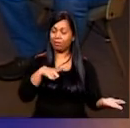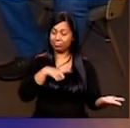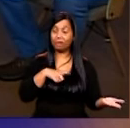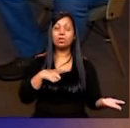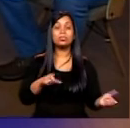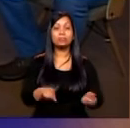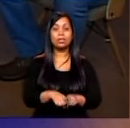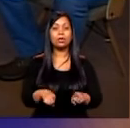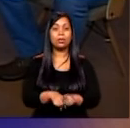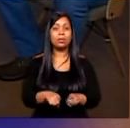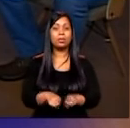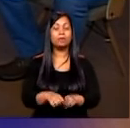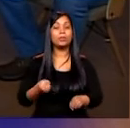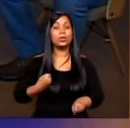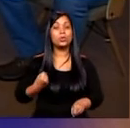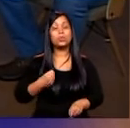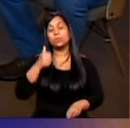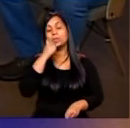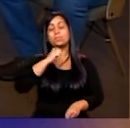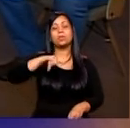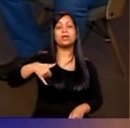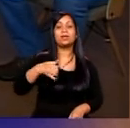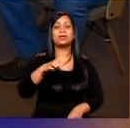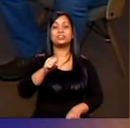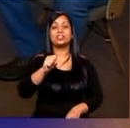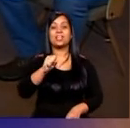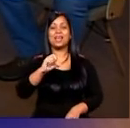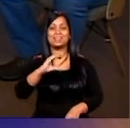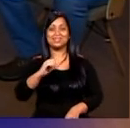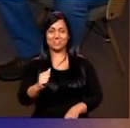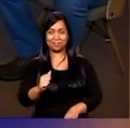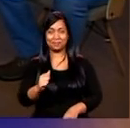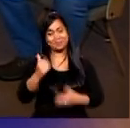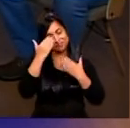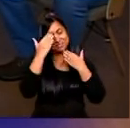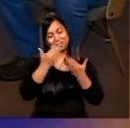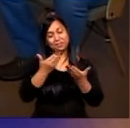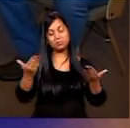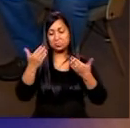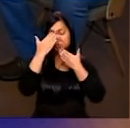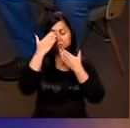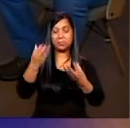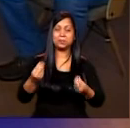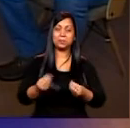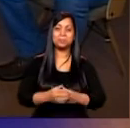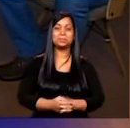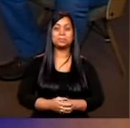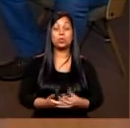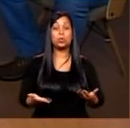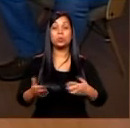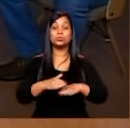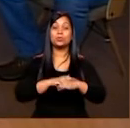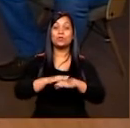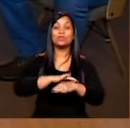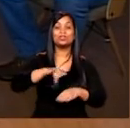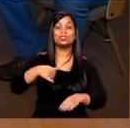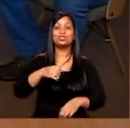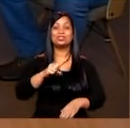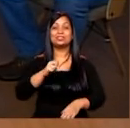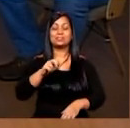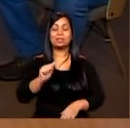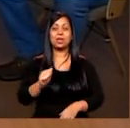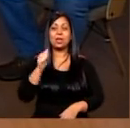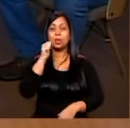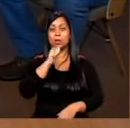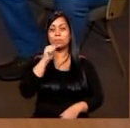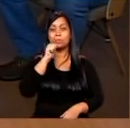endereço e também o telefone da Jéssica, que está aí à disposição. Eu quero agradecer muito vocês. Imagina, obrigada vocês. Muito obrigada. Hoje, então, a gente conversou aqui com a Jéssica de